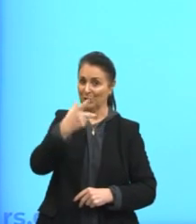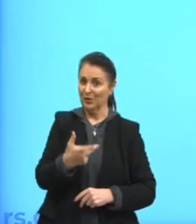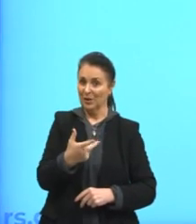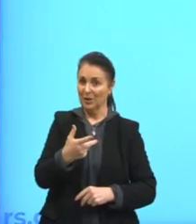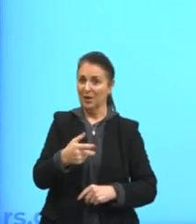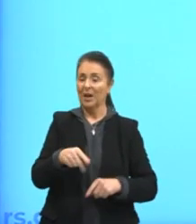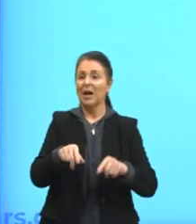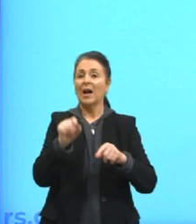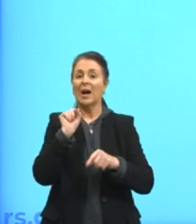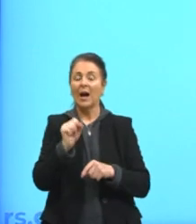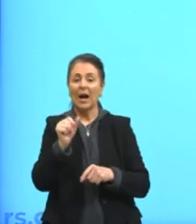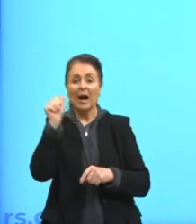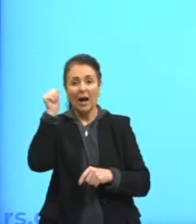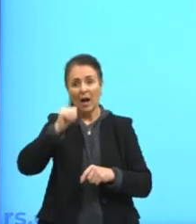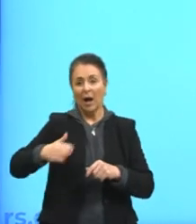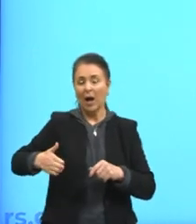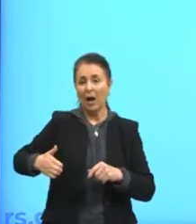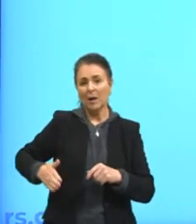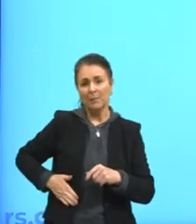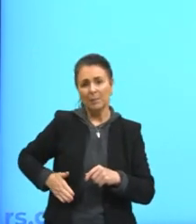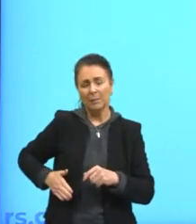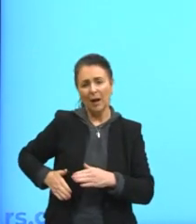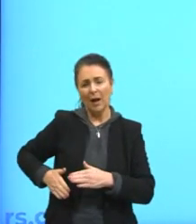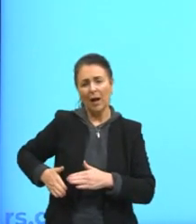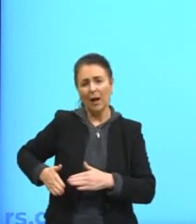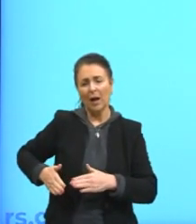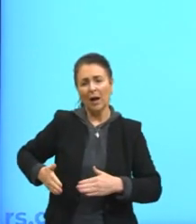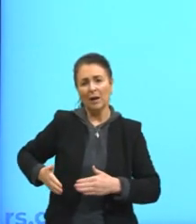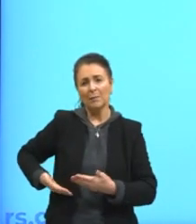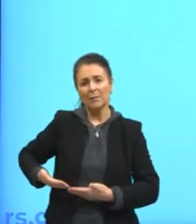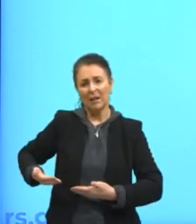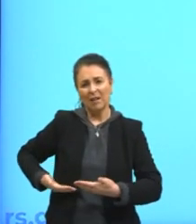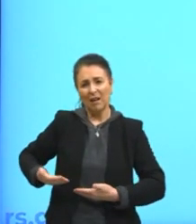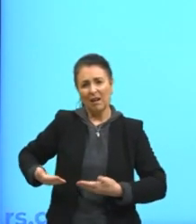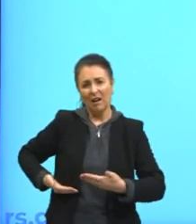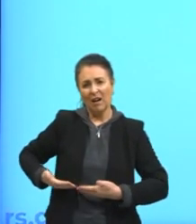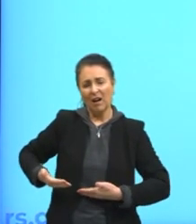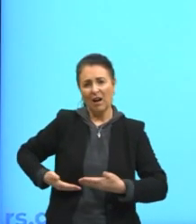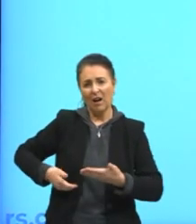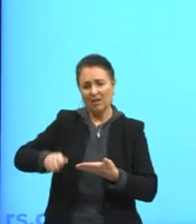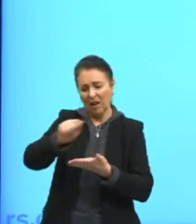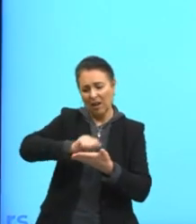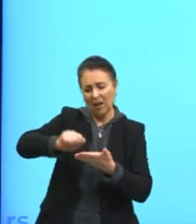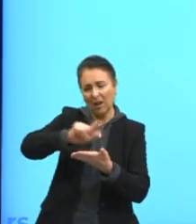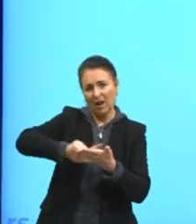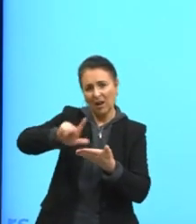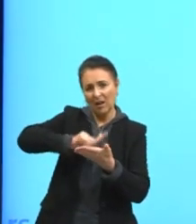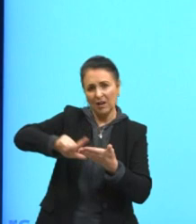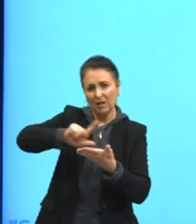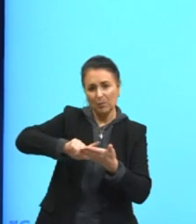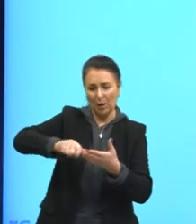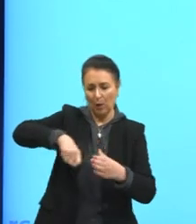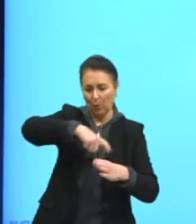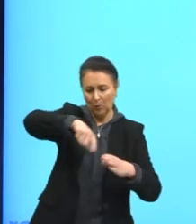criada enxuga as porcelanas. Provavelmente, ela enxuga ali xícaras, pratos, e não a porcelana em si.